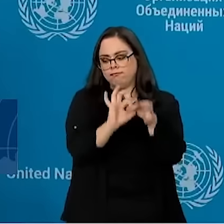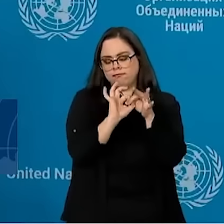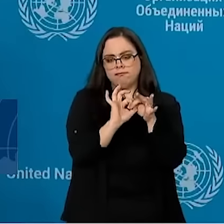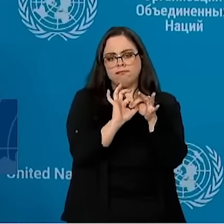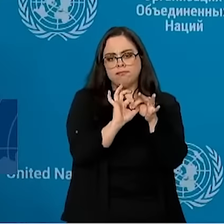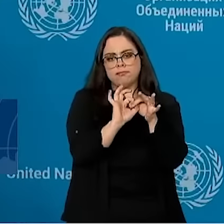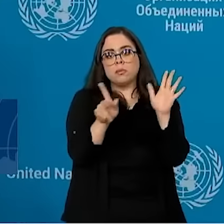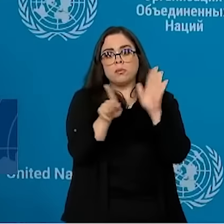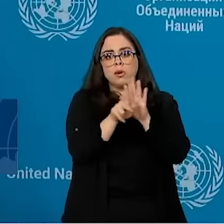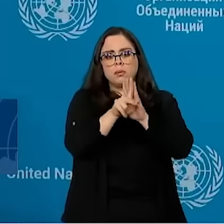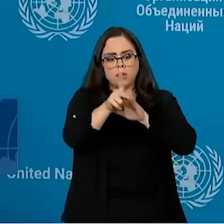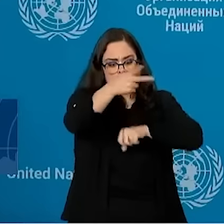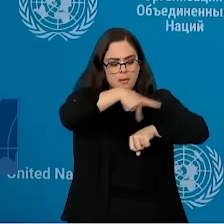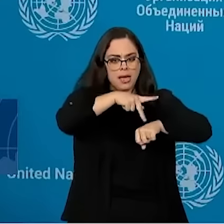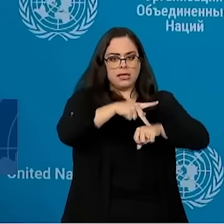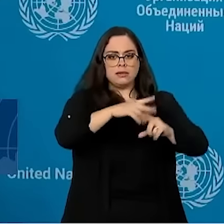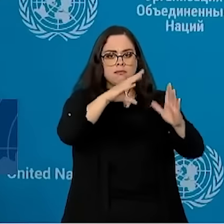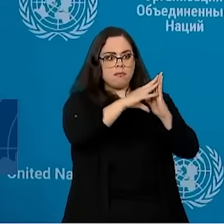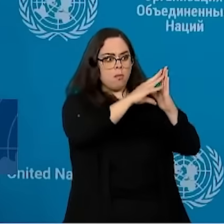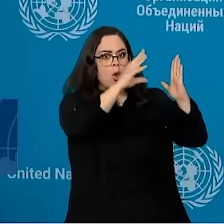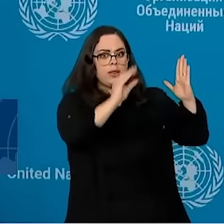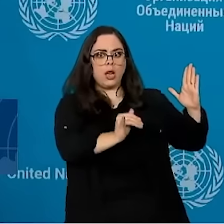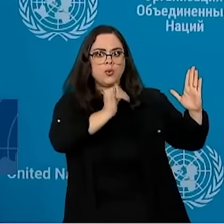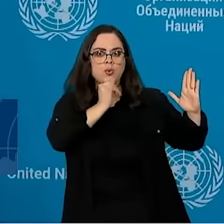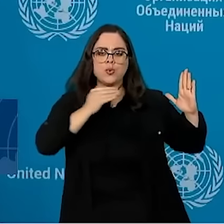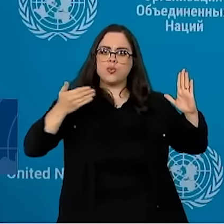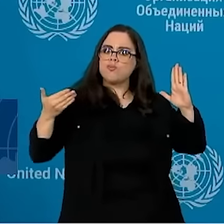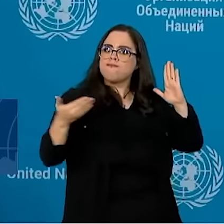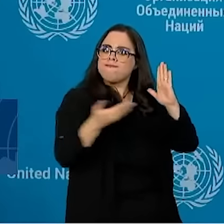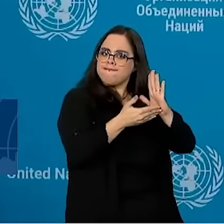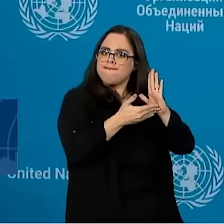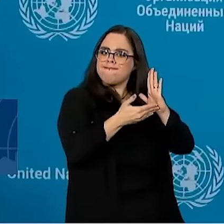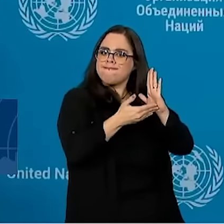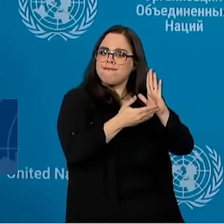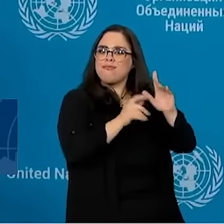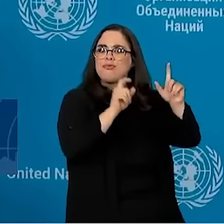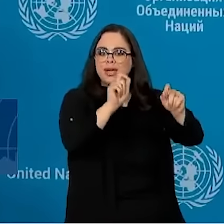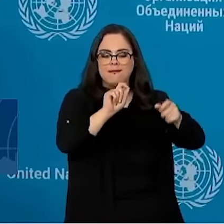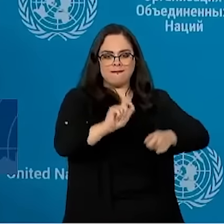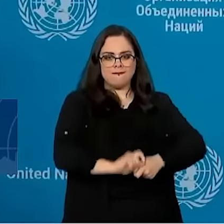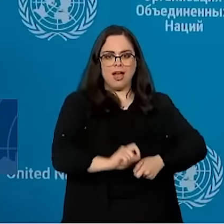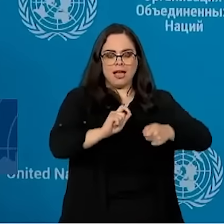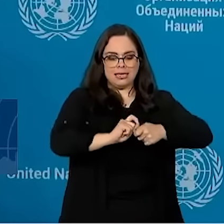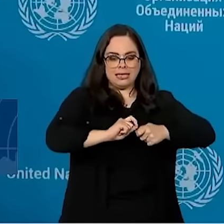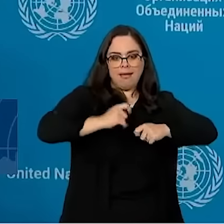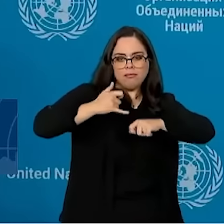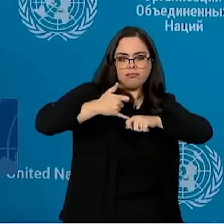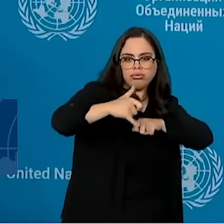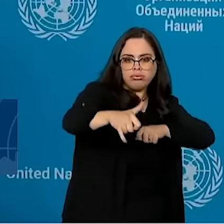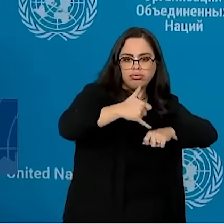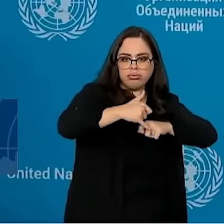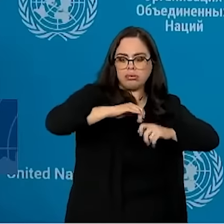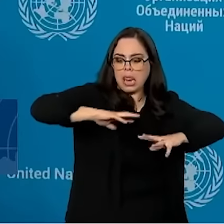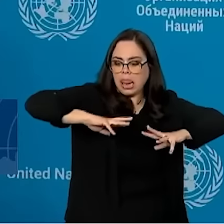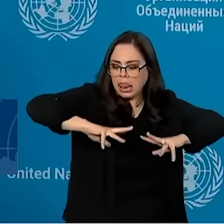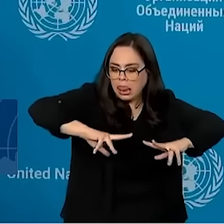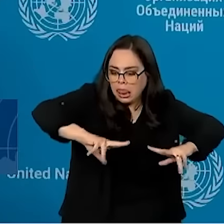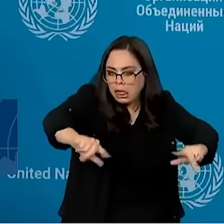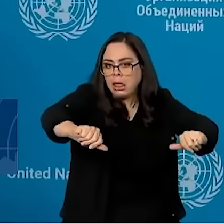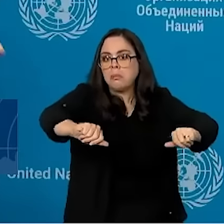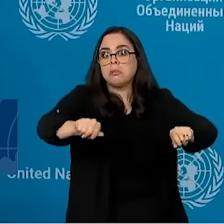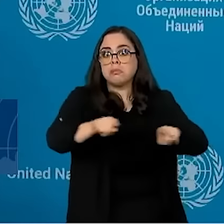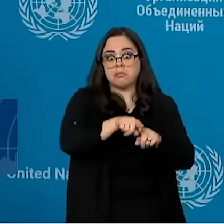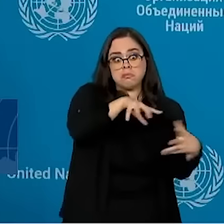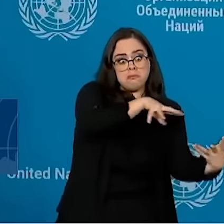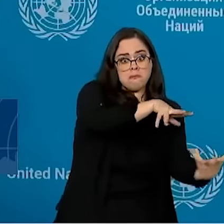ser um país exemplo de fazer a energia mais limpa do planeta Terra em